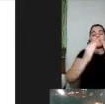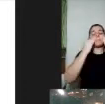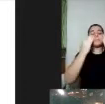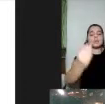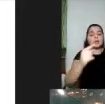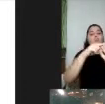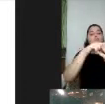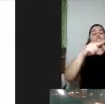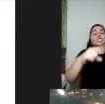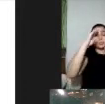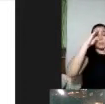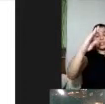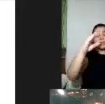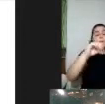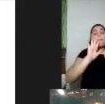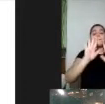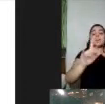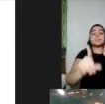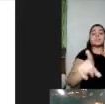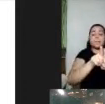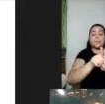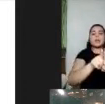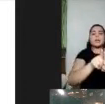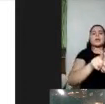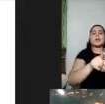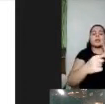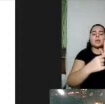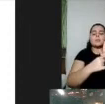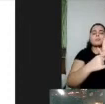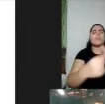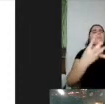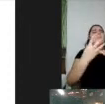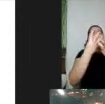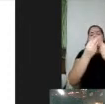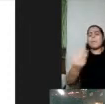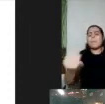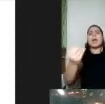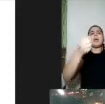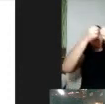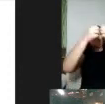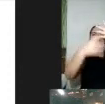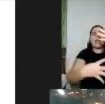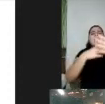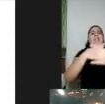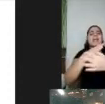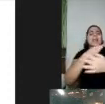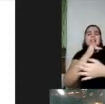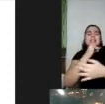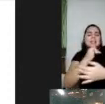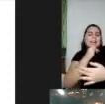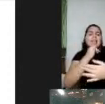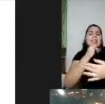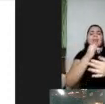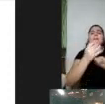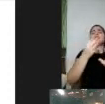três princípios mas também traz muitos exemplos estudos de casos de como que em contextos de sala de aula muito